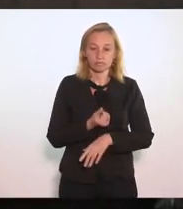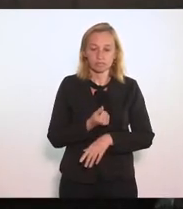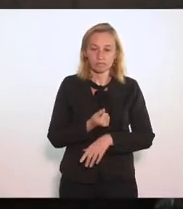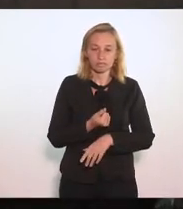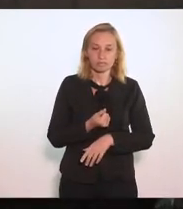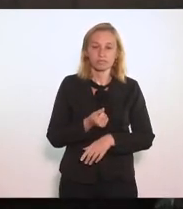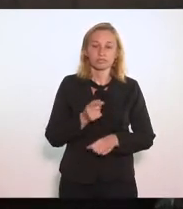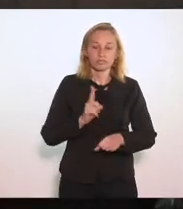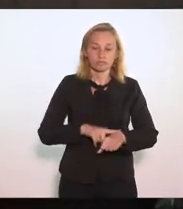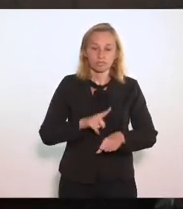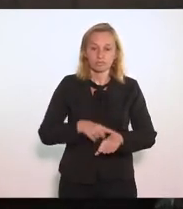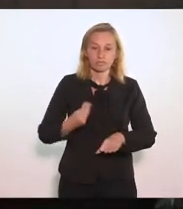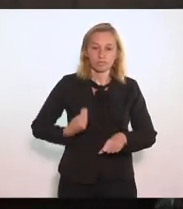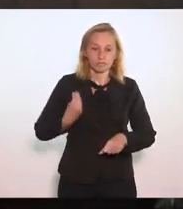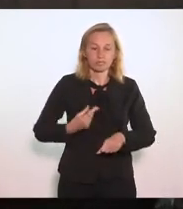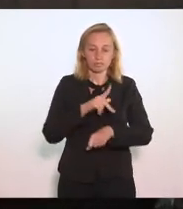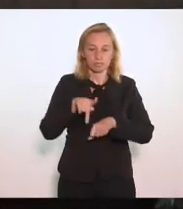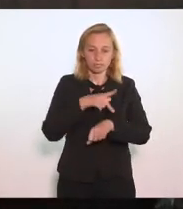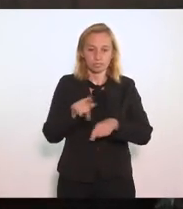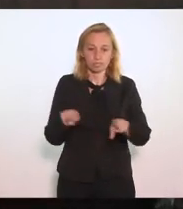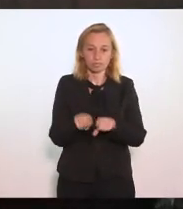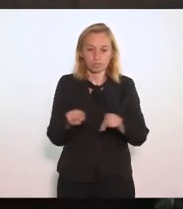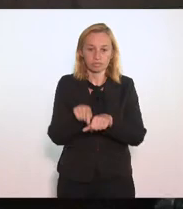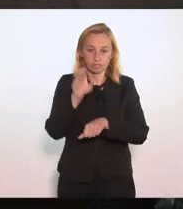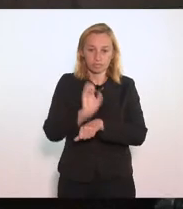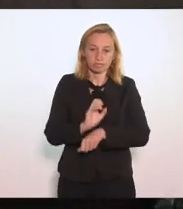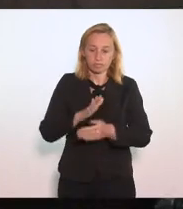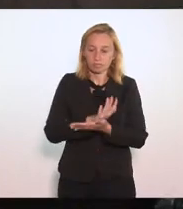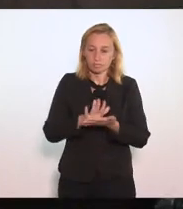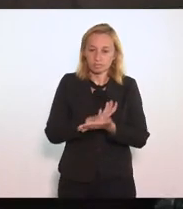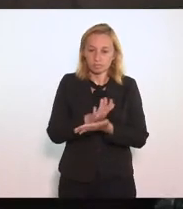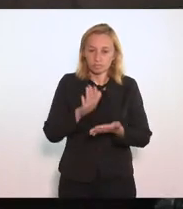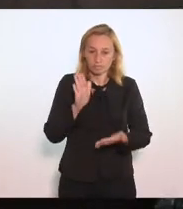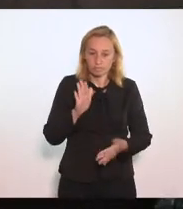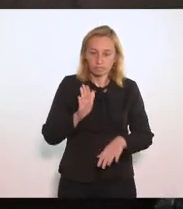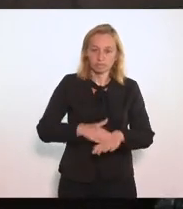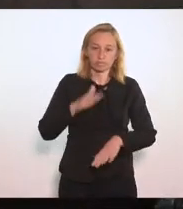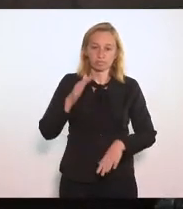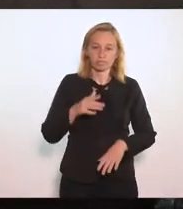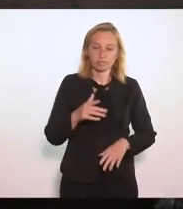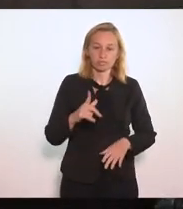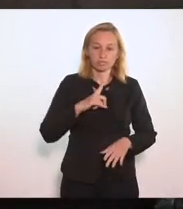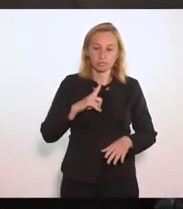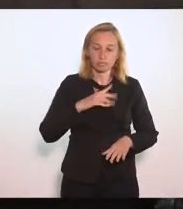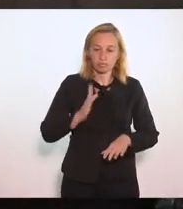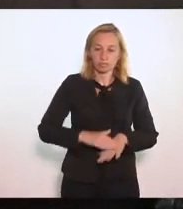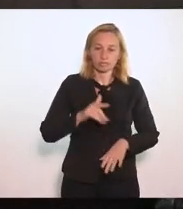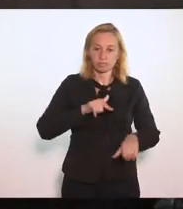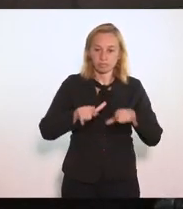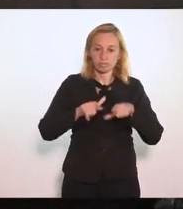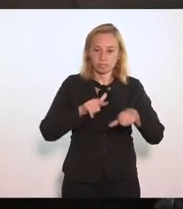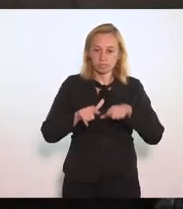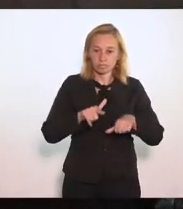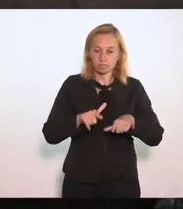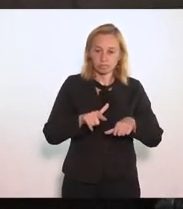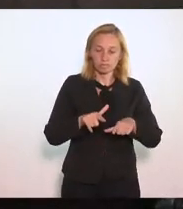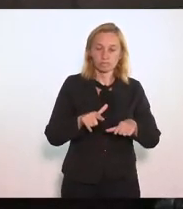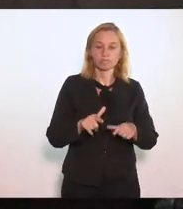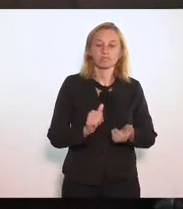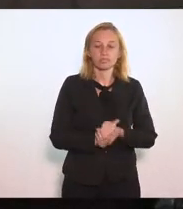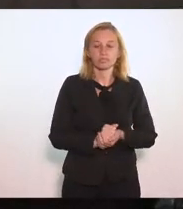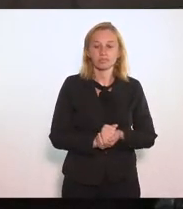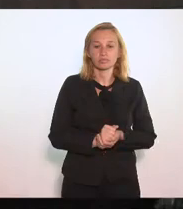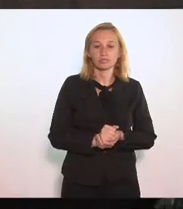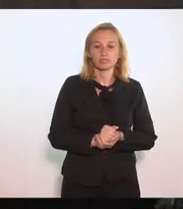país E no nosso Estado Nada mais Pode gerar Tanto emprego Como a construção Civil E o volume De